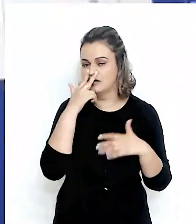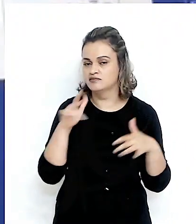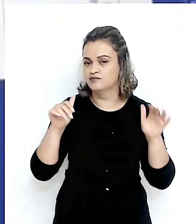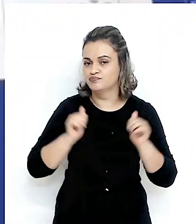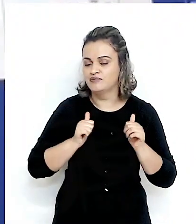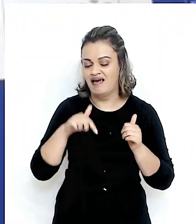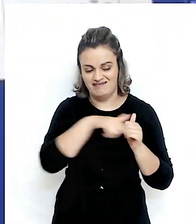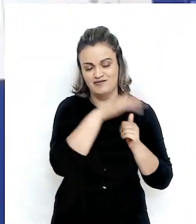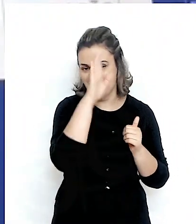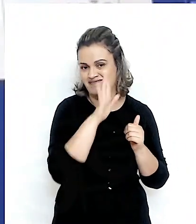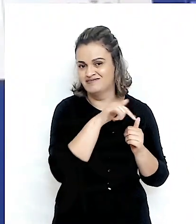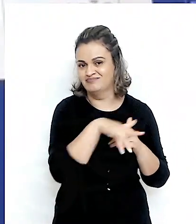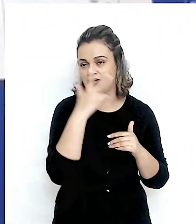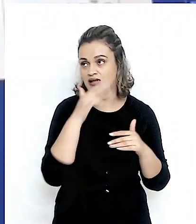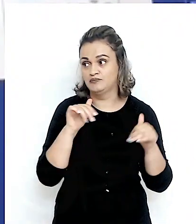Brasil,